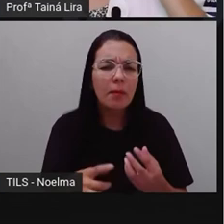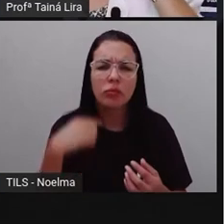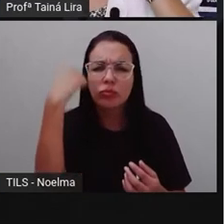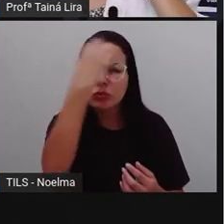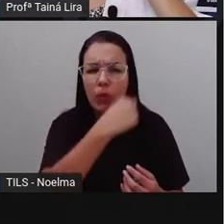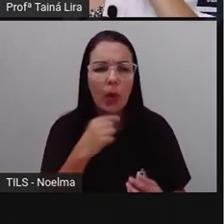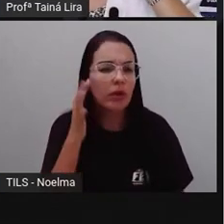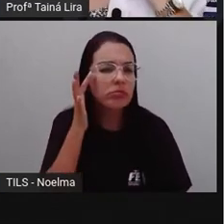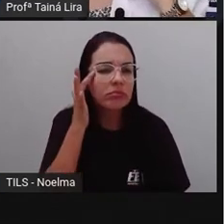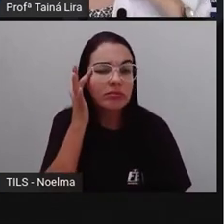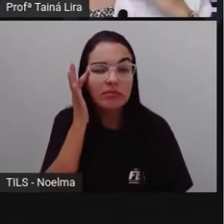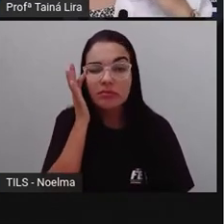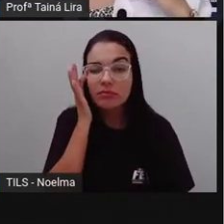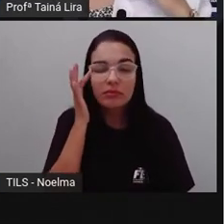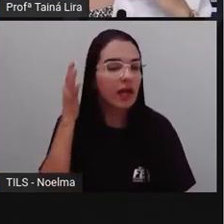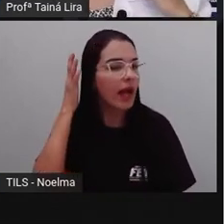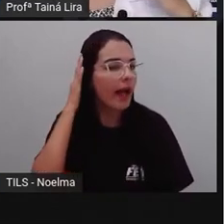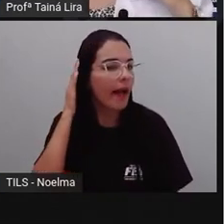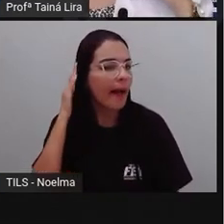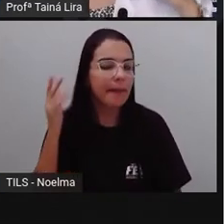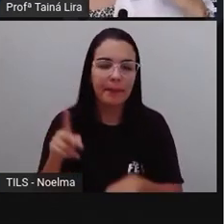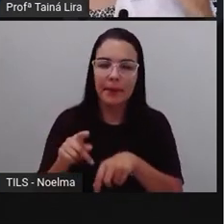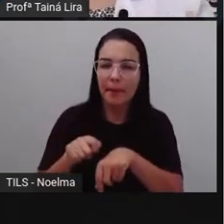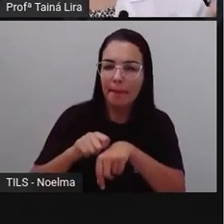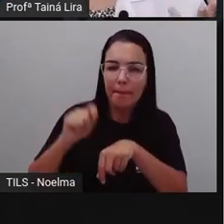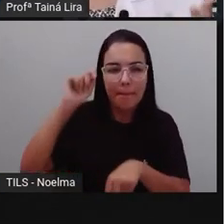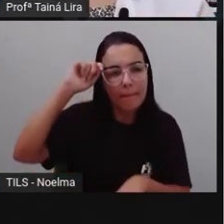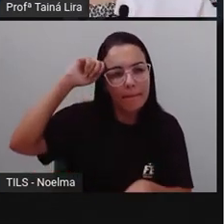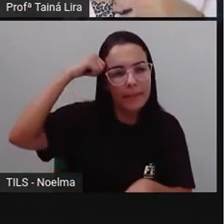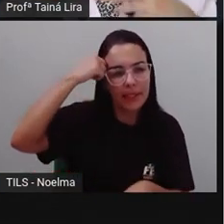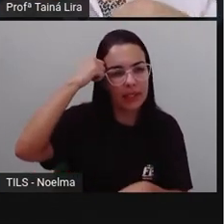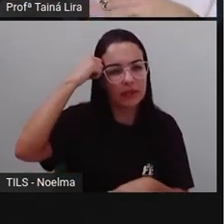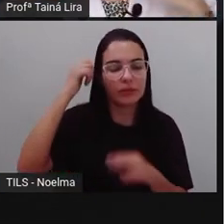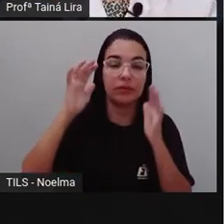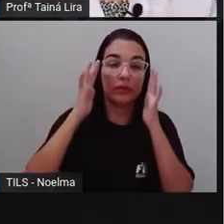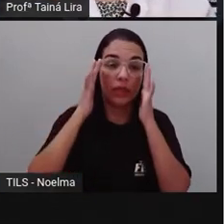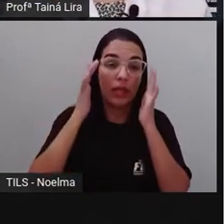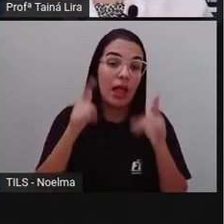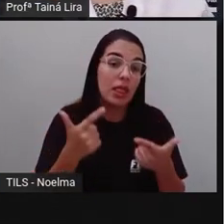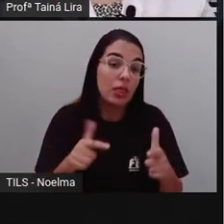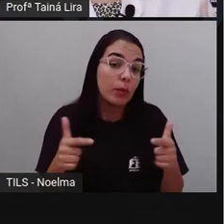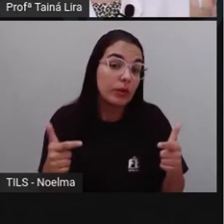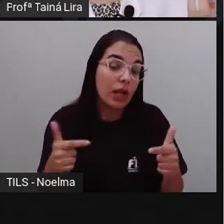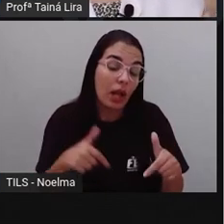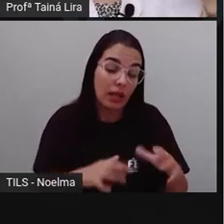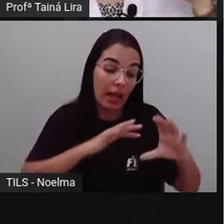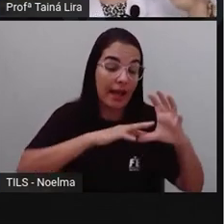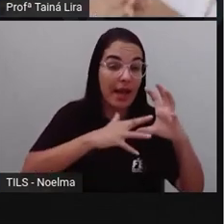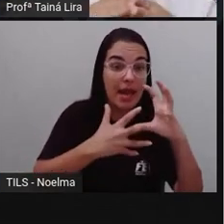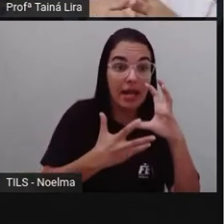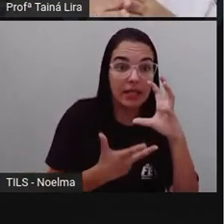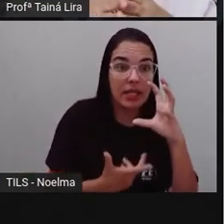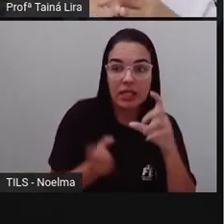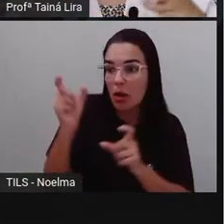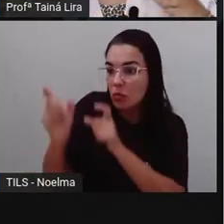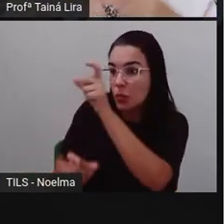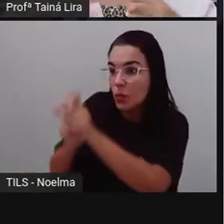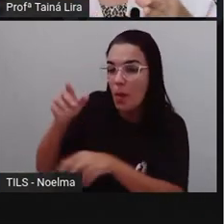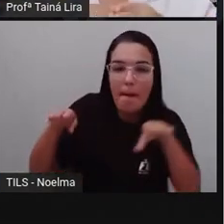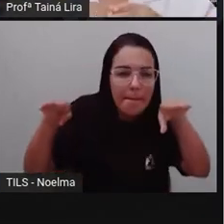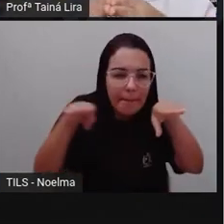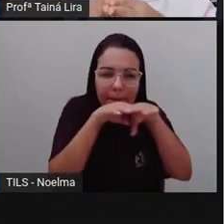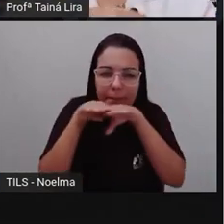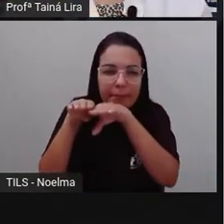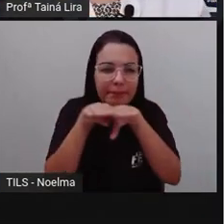né? Dos olhinhos puxados, o cabelinho preto, a pele clara, né? Nós não temos características onde todos, né? São